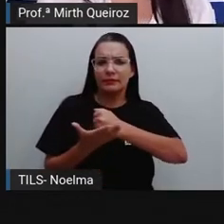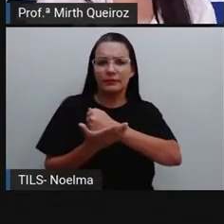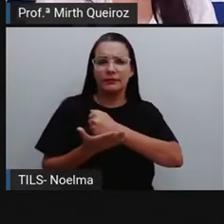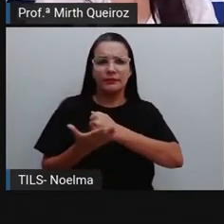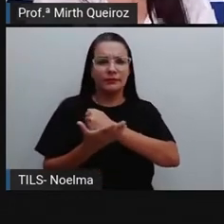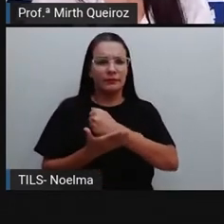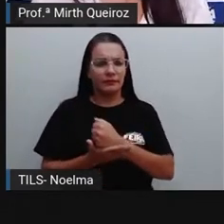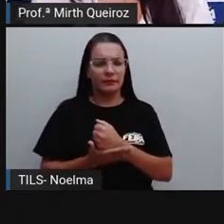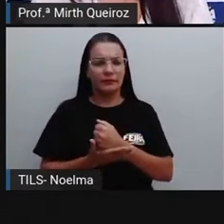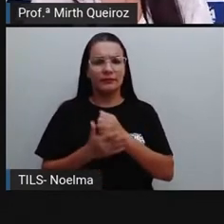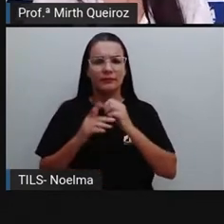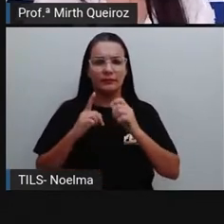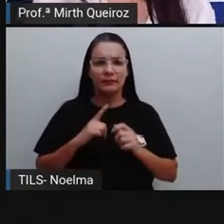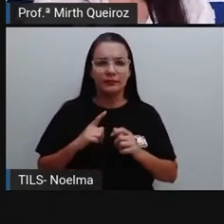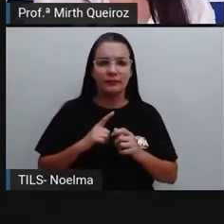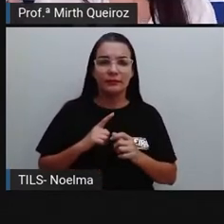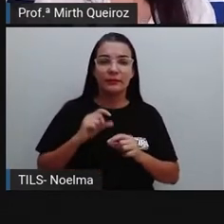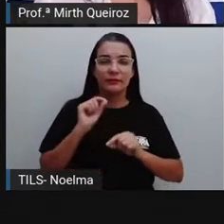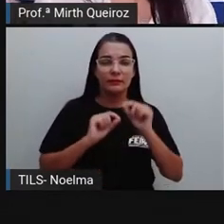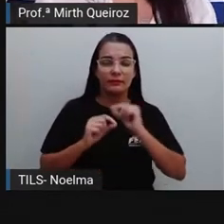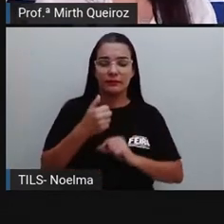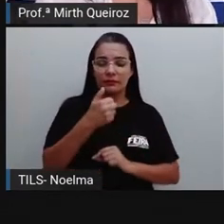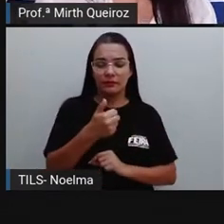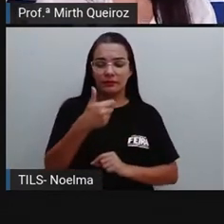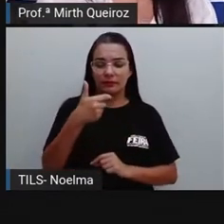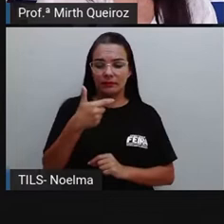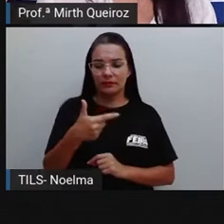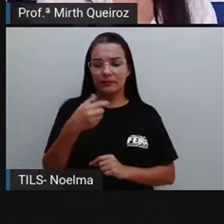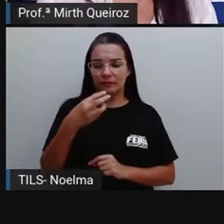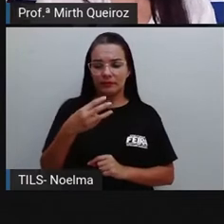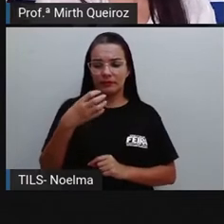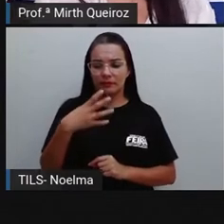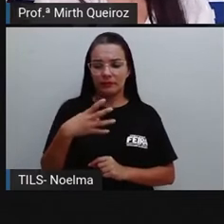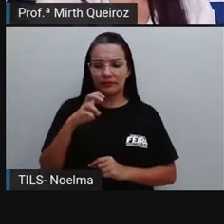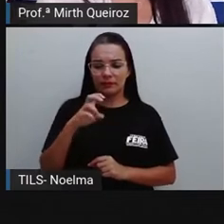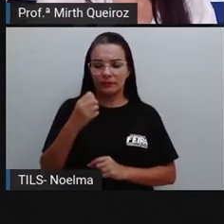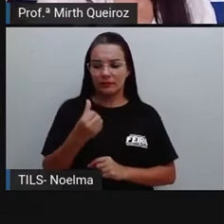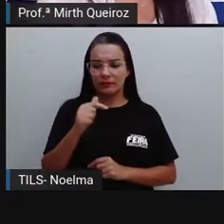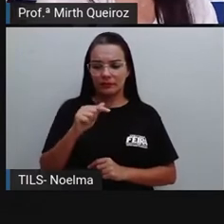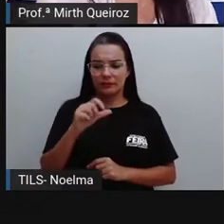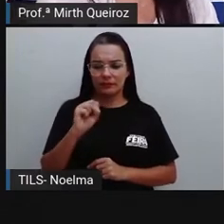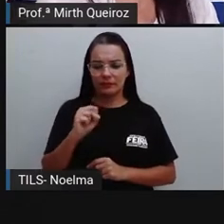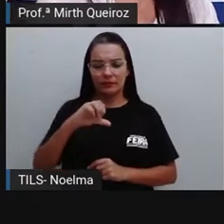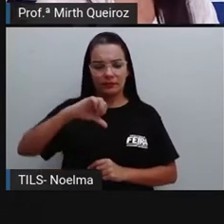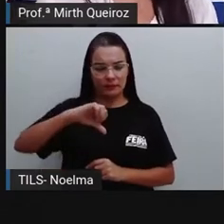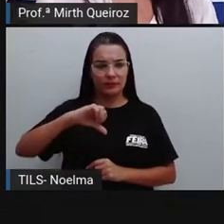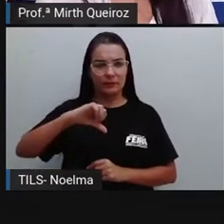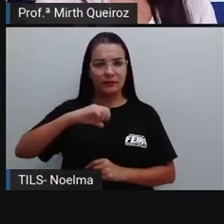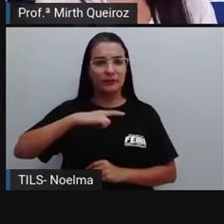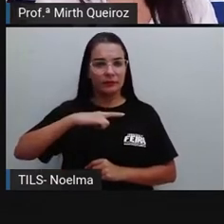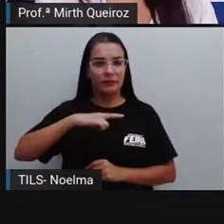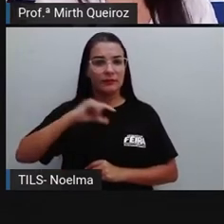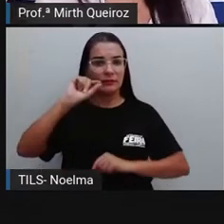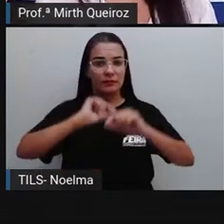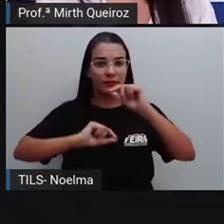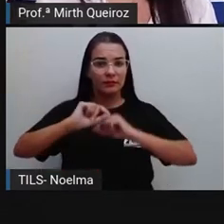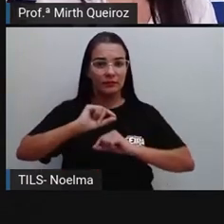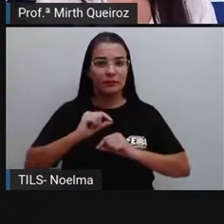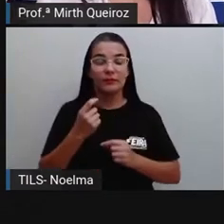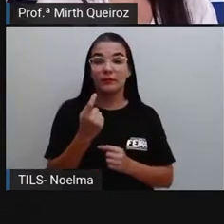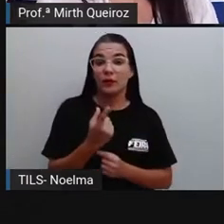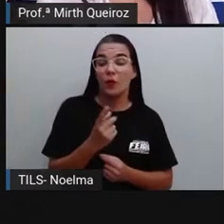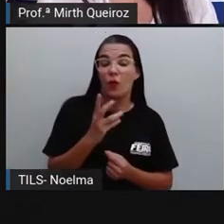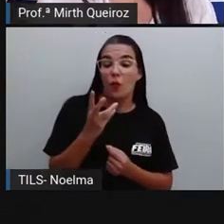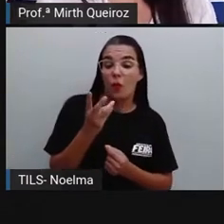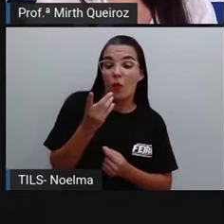de 0 a 9, 0, 1, 2, 3, 4, 5, 6, 7, 8, 9, são utilizados para